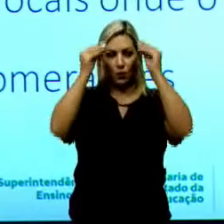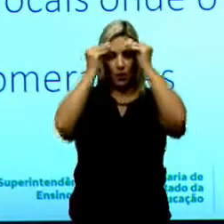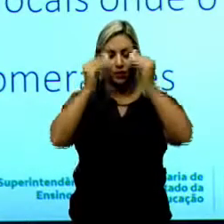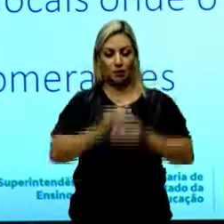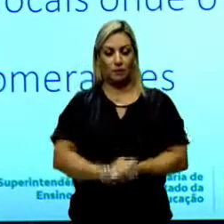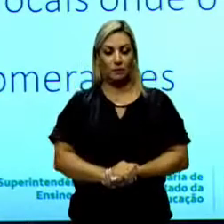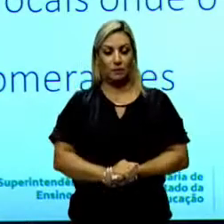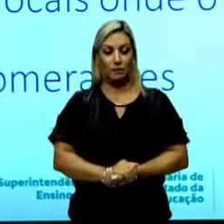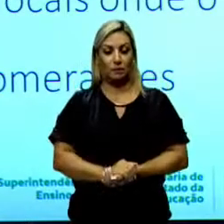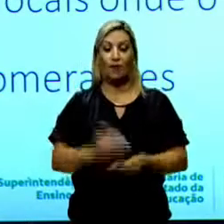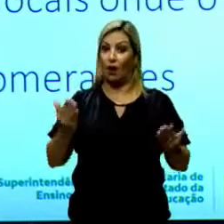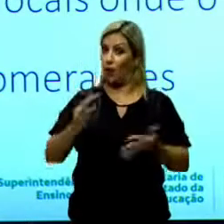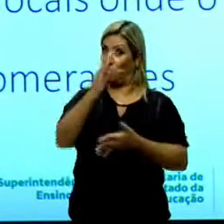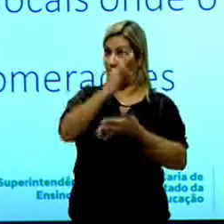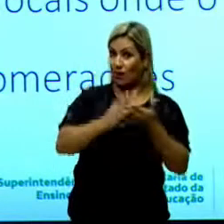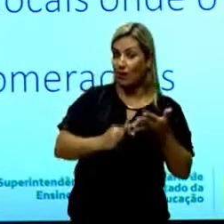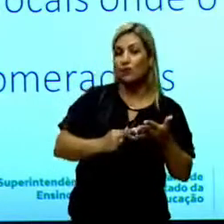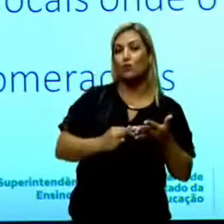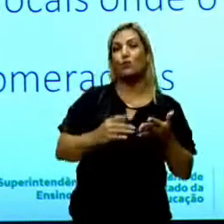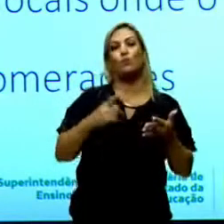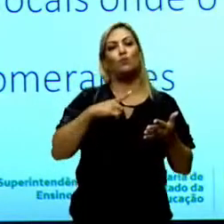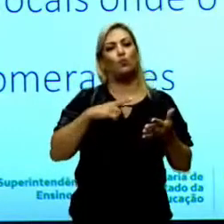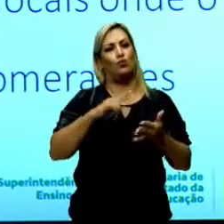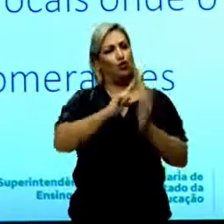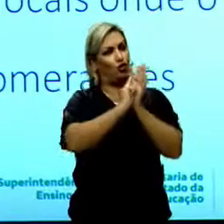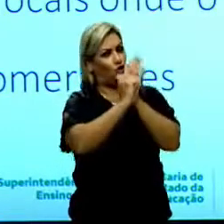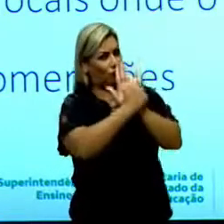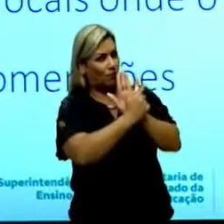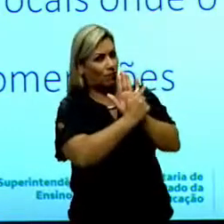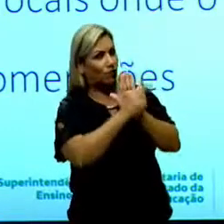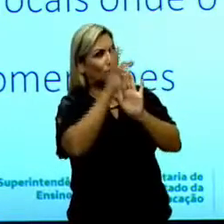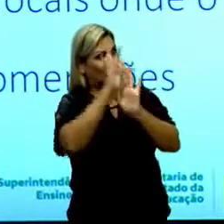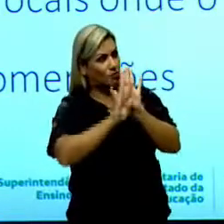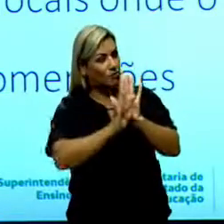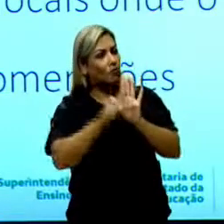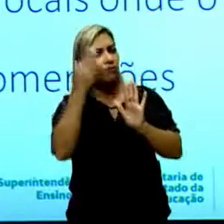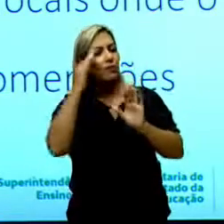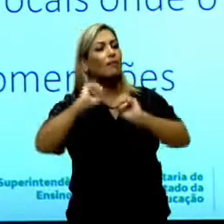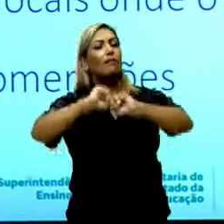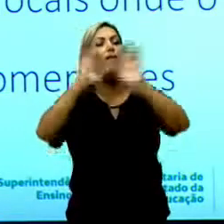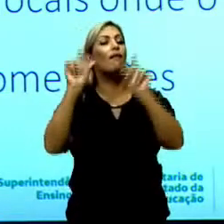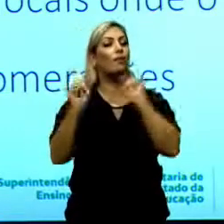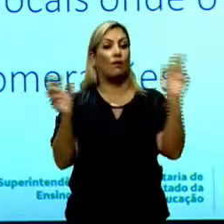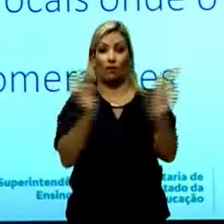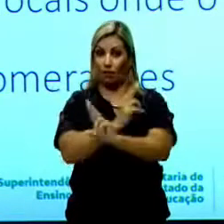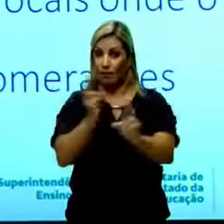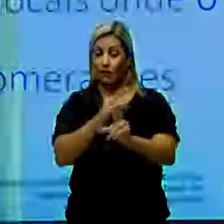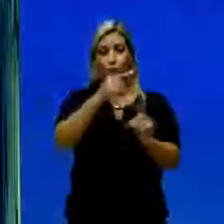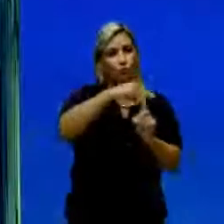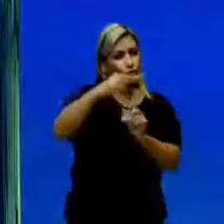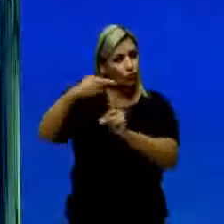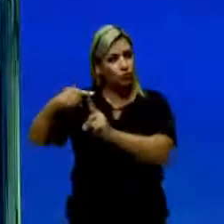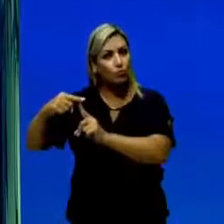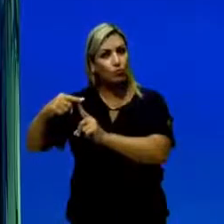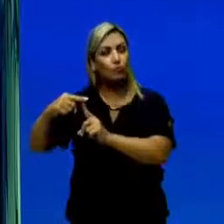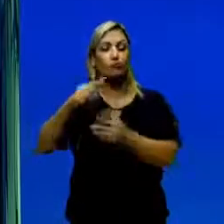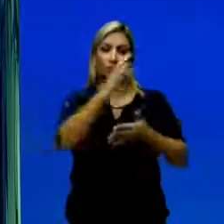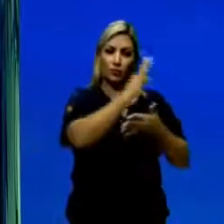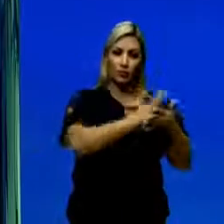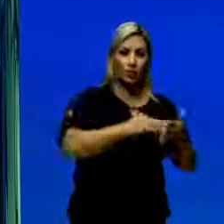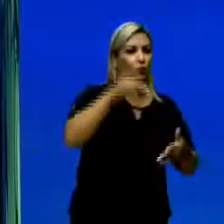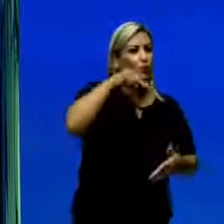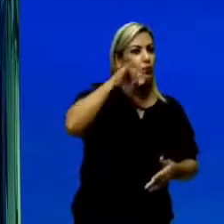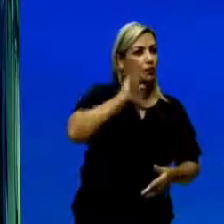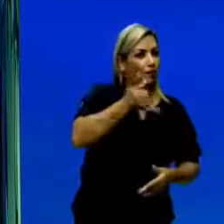Sobre os textos, gêneros textuais, também é importante a gente entender e relacionar a tipologia. Os textos